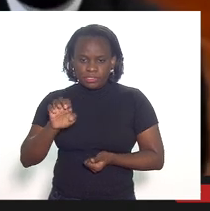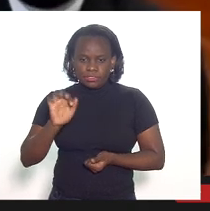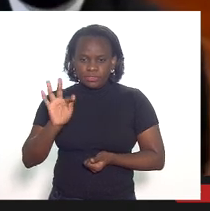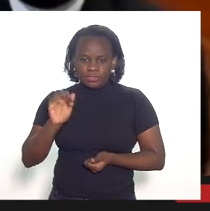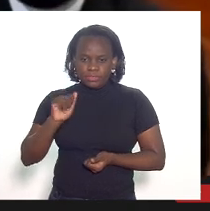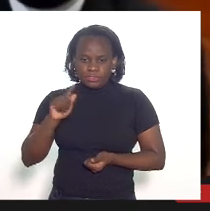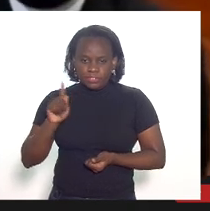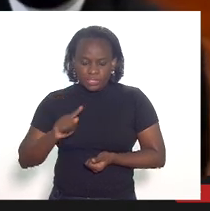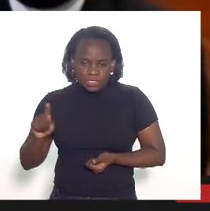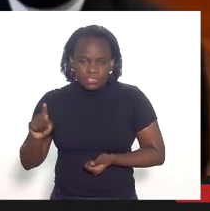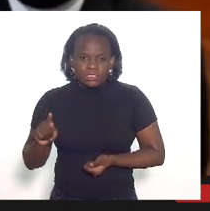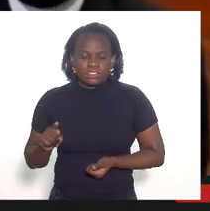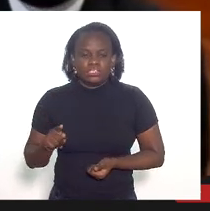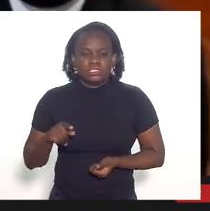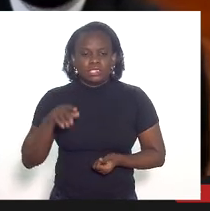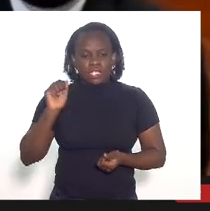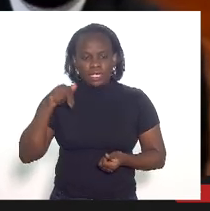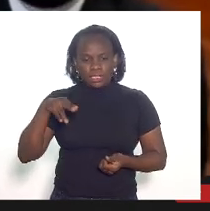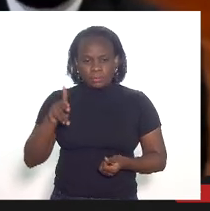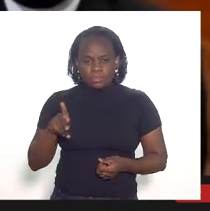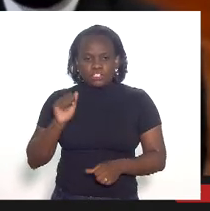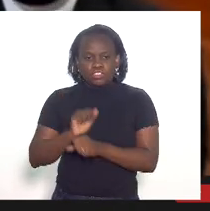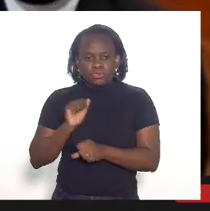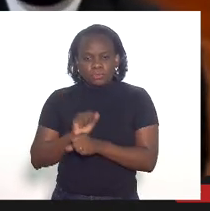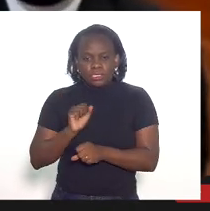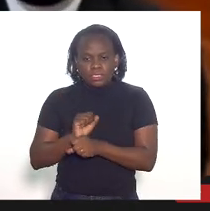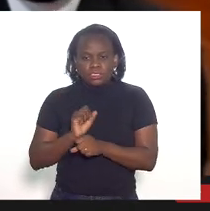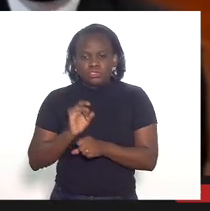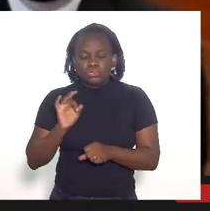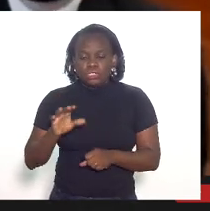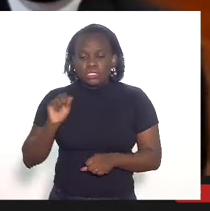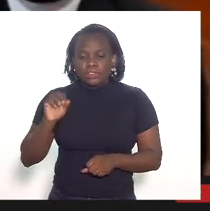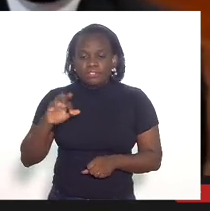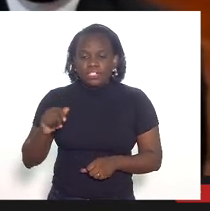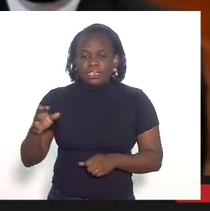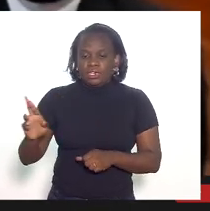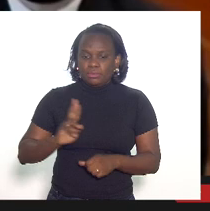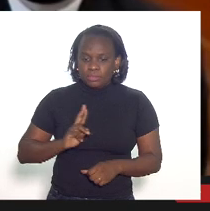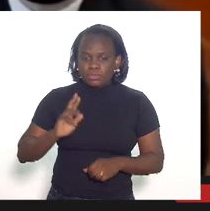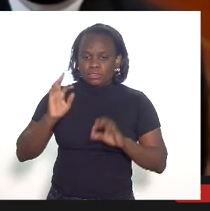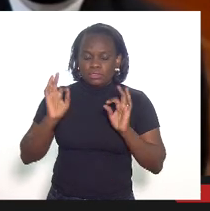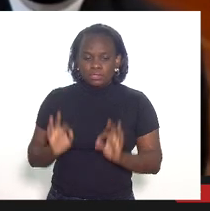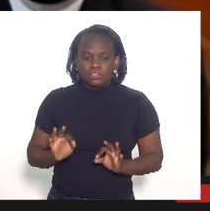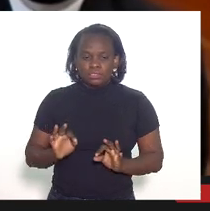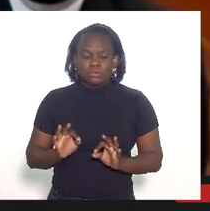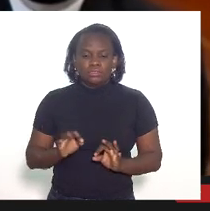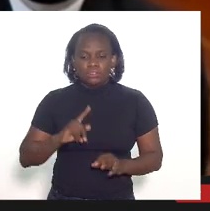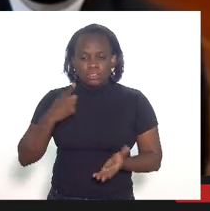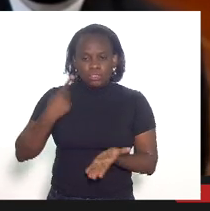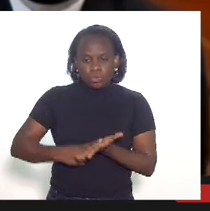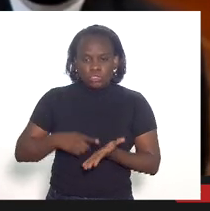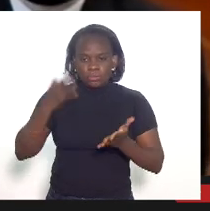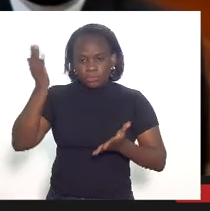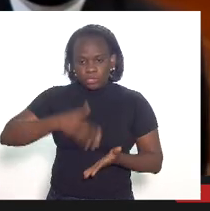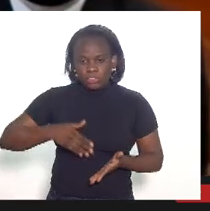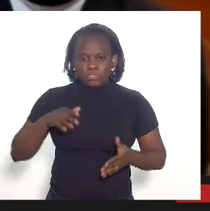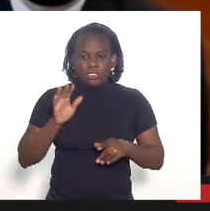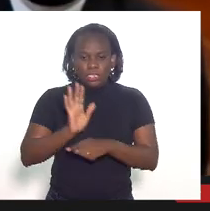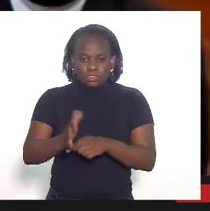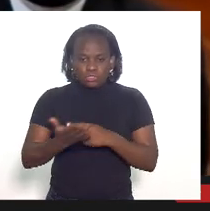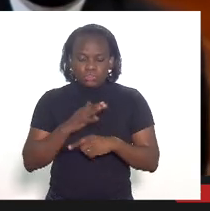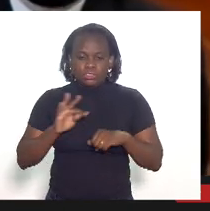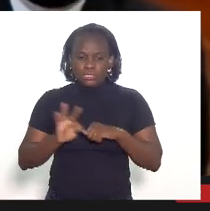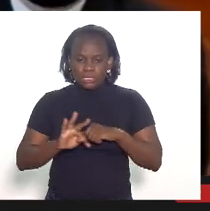a INP aguarda só essa manifestação da CEPAS para nós assinarmos esse acordo de cooperação técnica